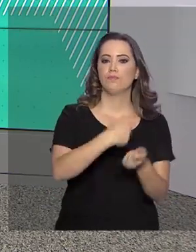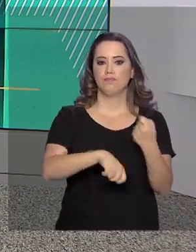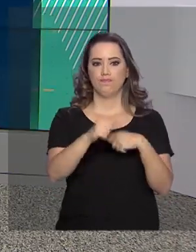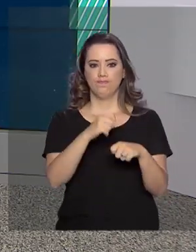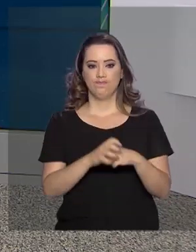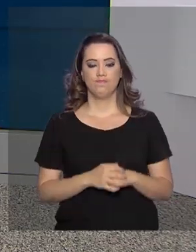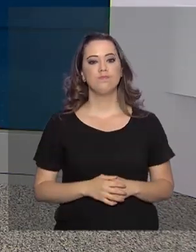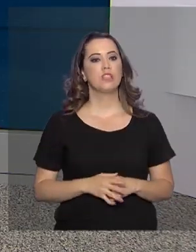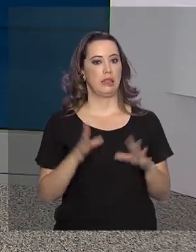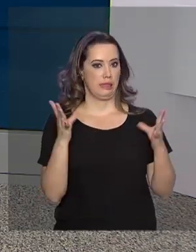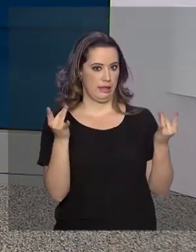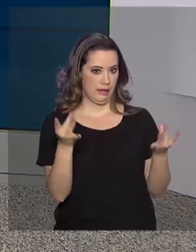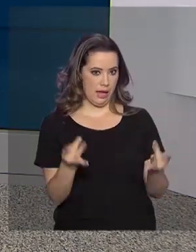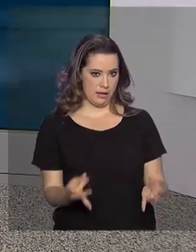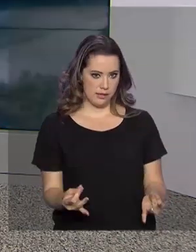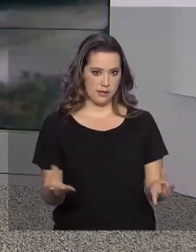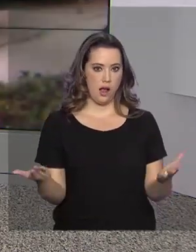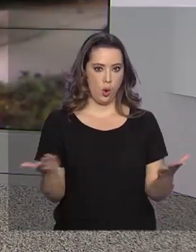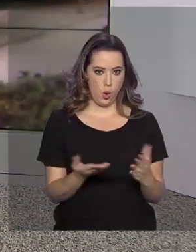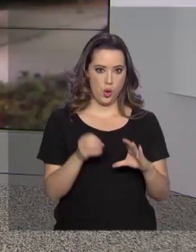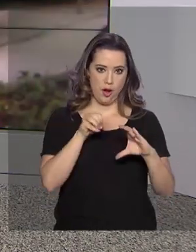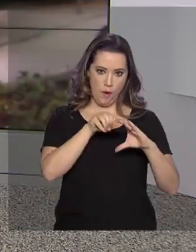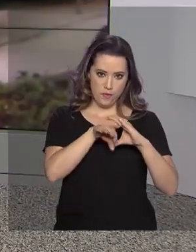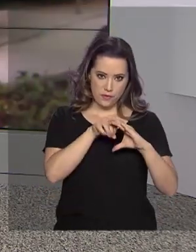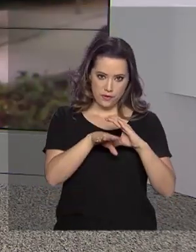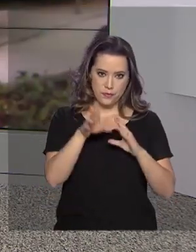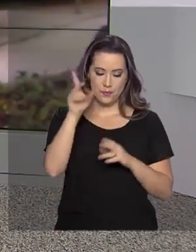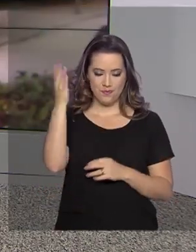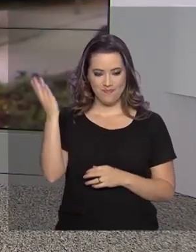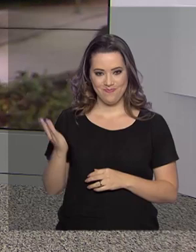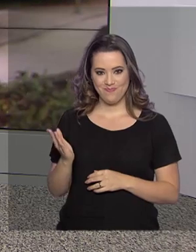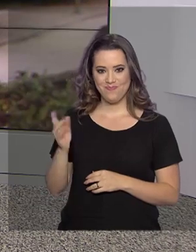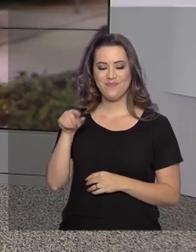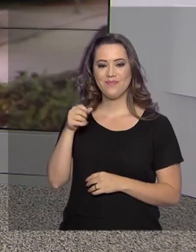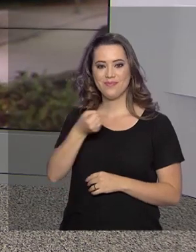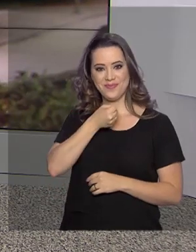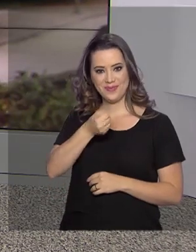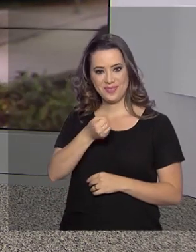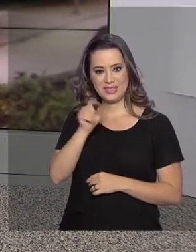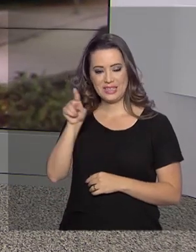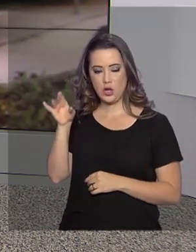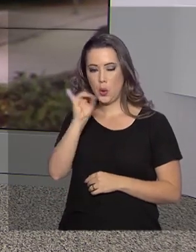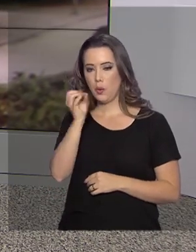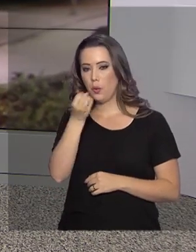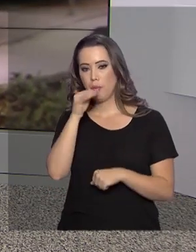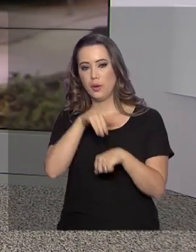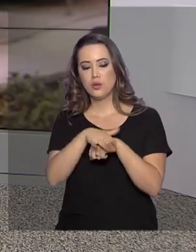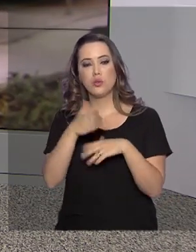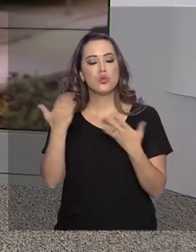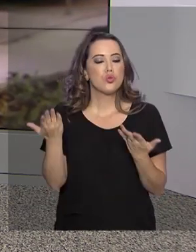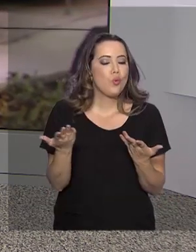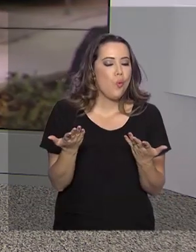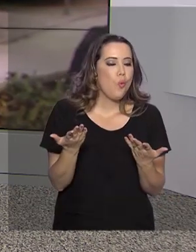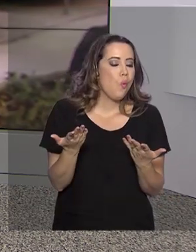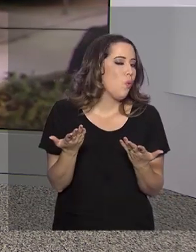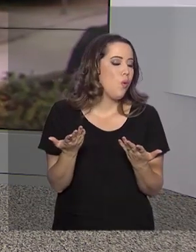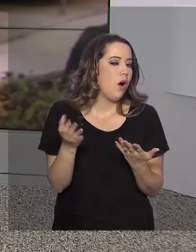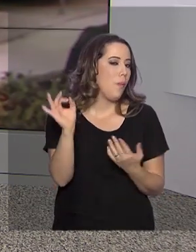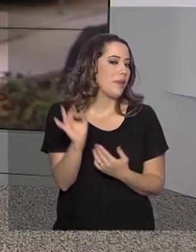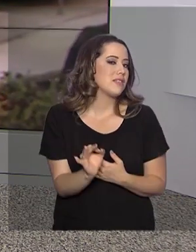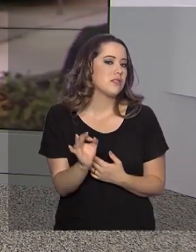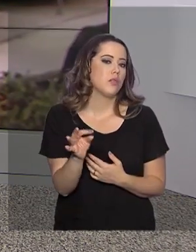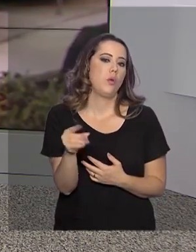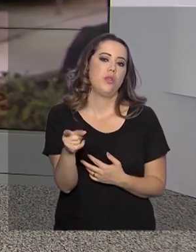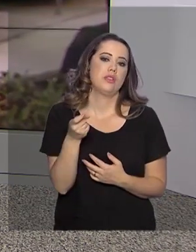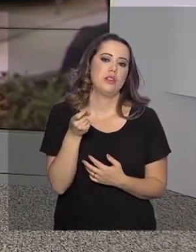economia. E quem tem os detalhes ao vivo para a gente é o repórter Pablo Mundim. Boa noite, Pablo. Para quanto foi agora a taxa